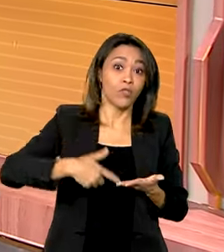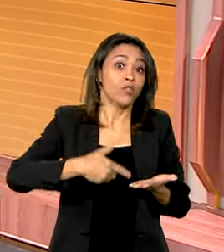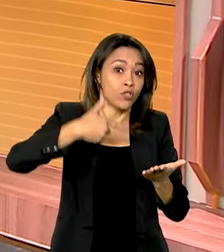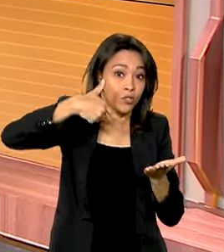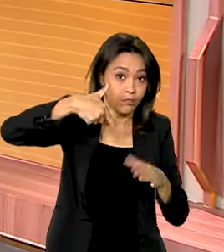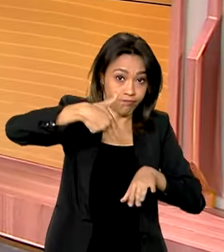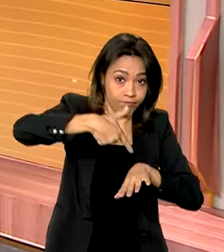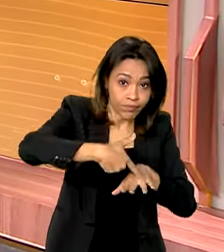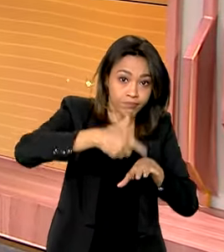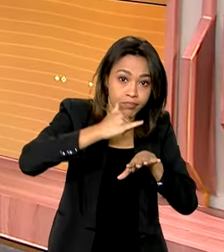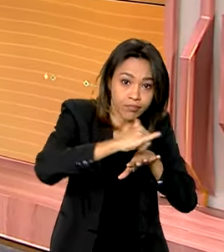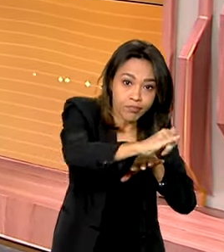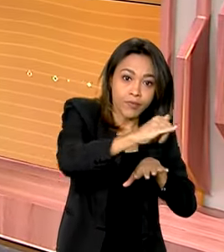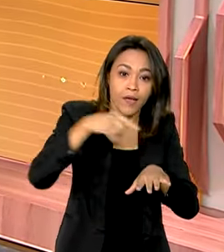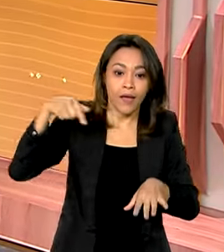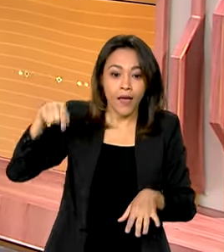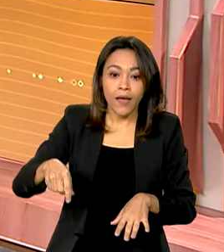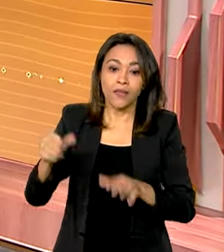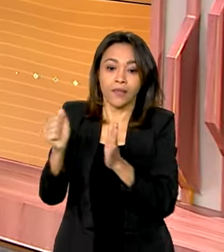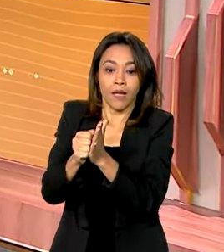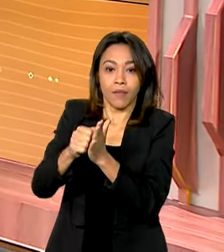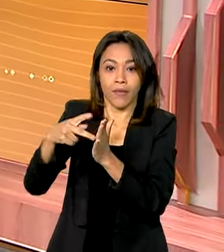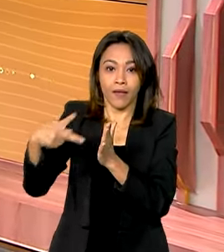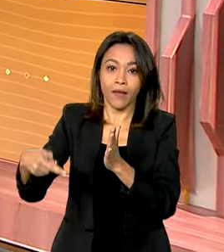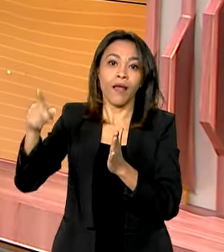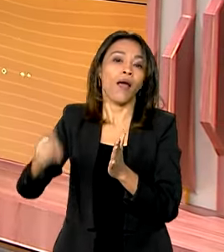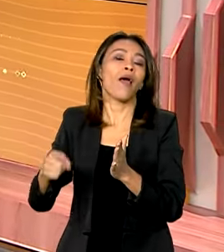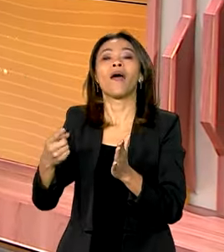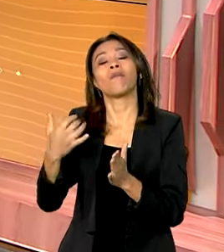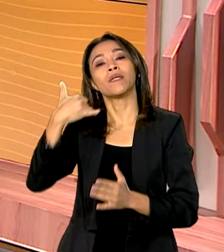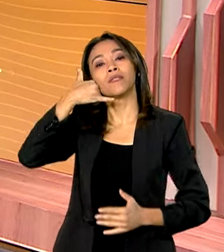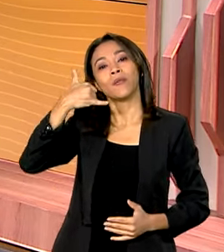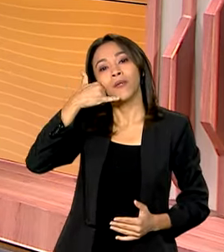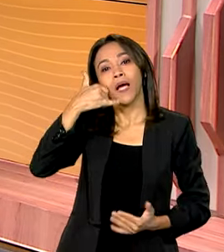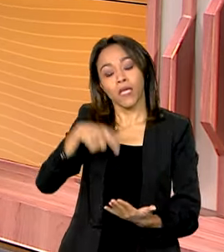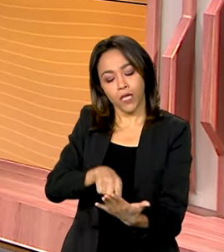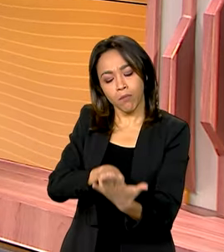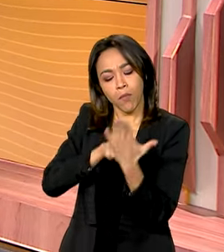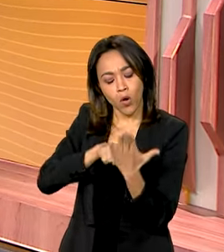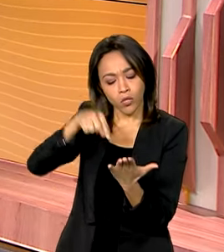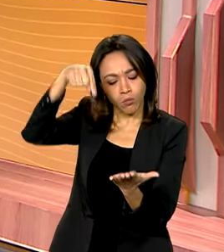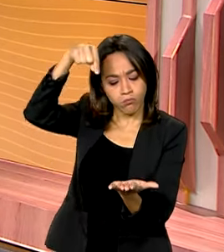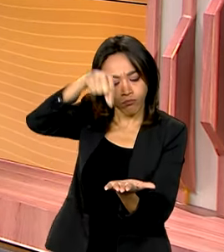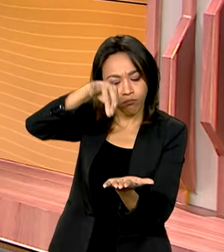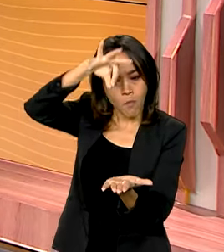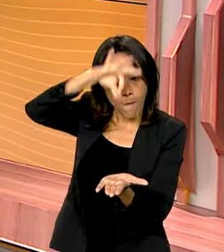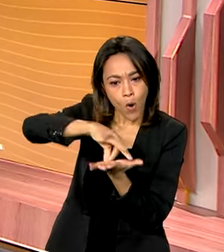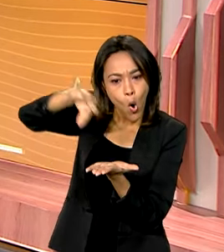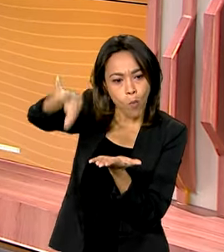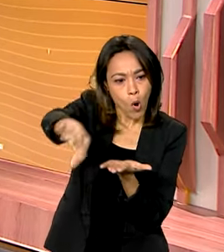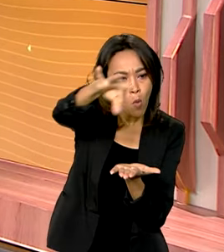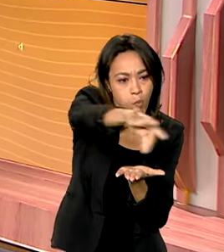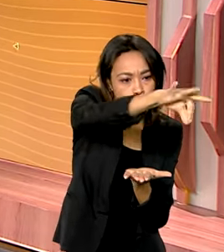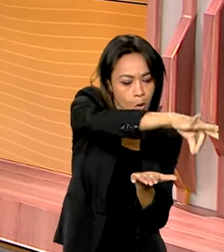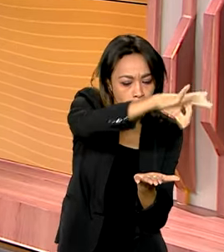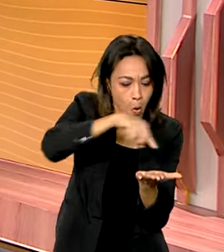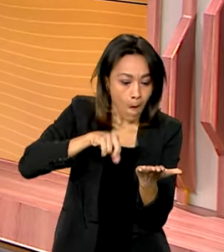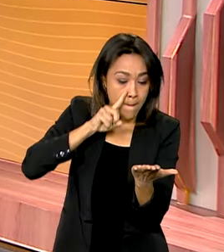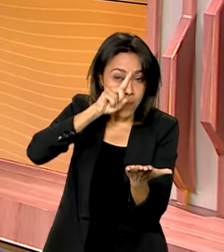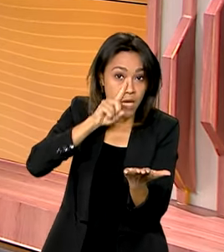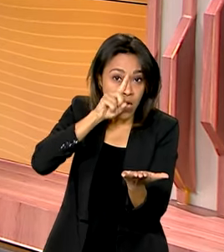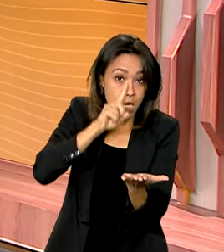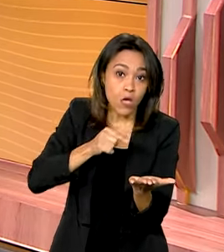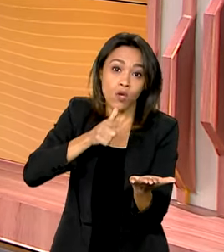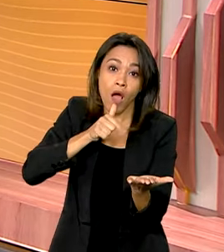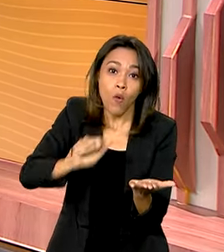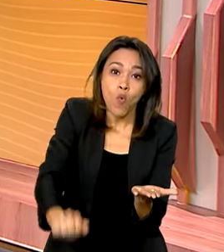ferramenta, olha que interessante, ela é um aplicativo para celulares que aponta as áreas que apresentam riscos de inundações, de deslizamentos